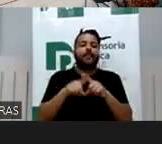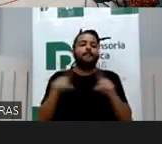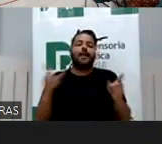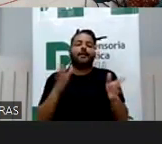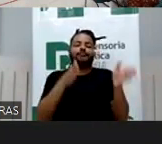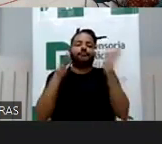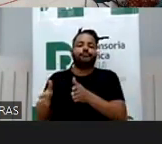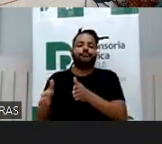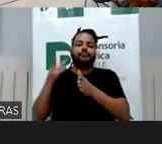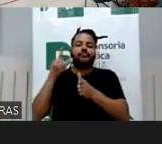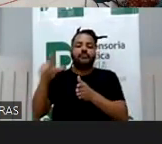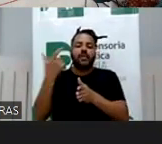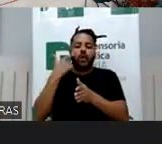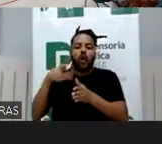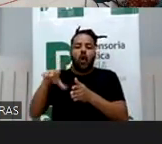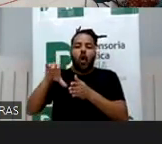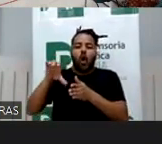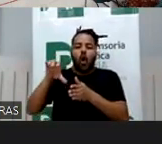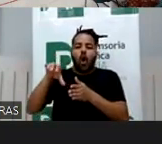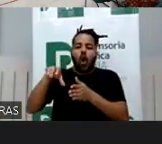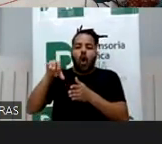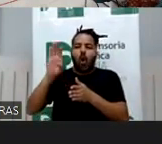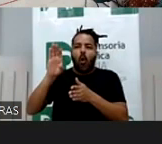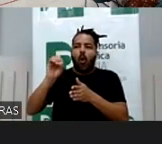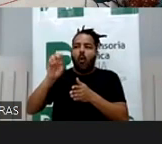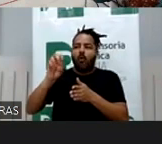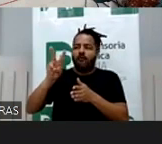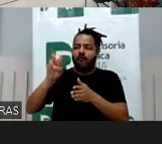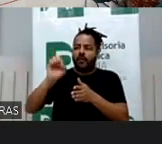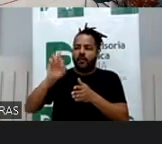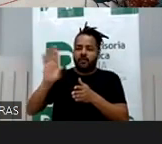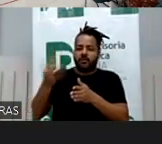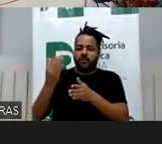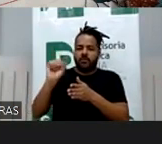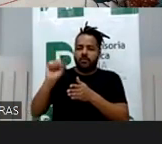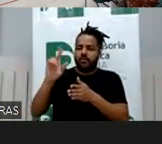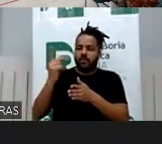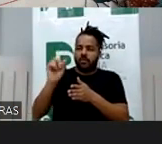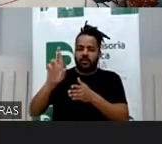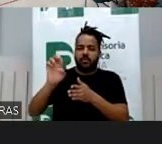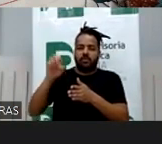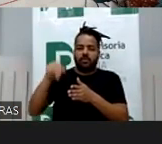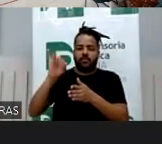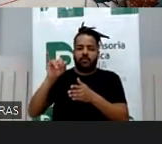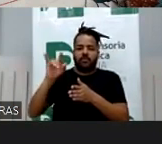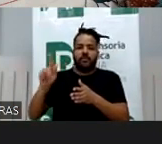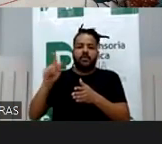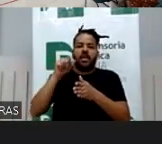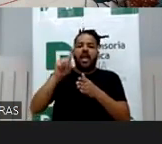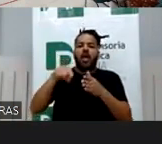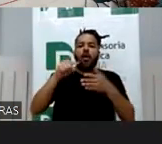divulgação excessiva ou muito detalhada de imagens e informações. Pode passar, amigo.